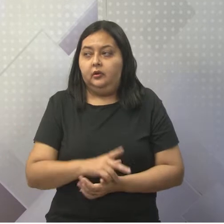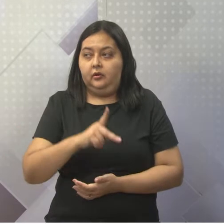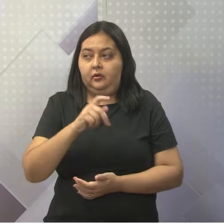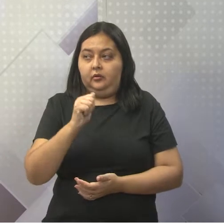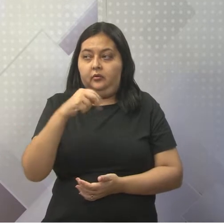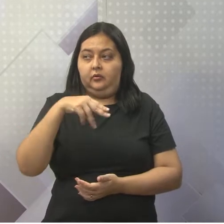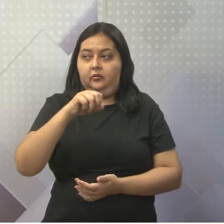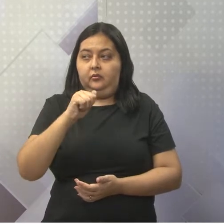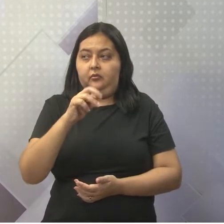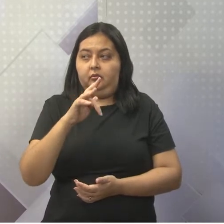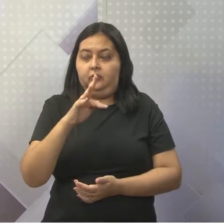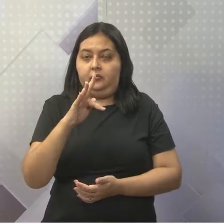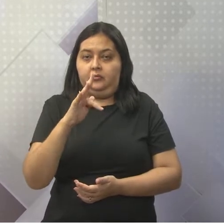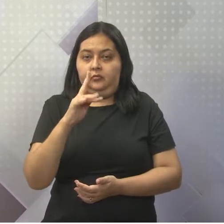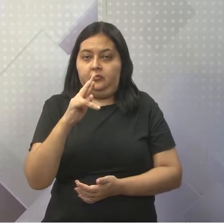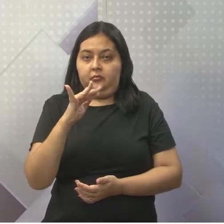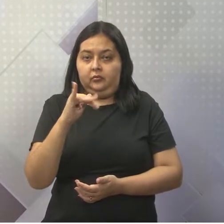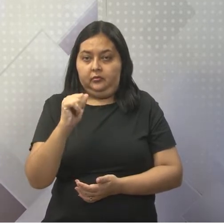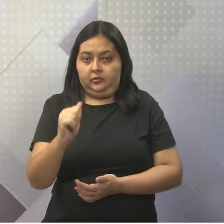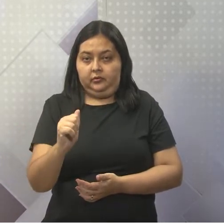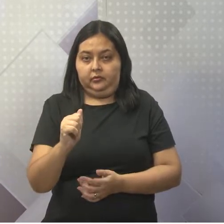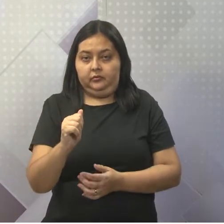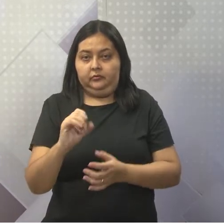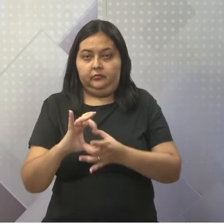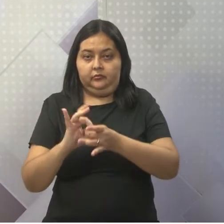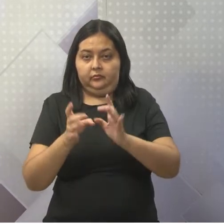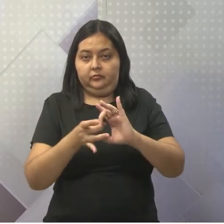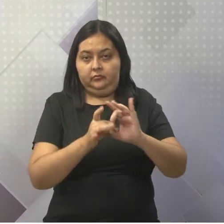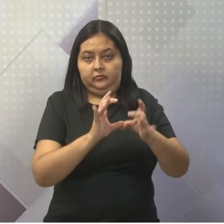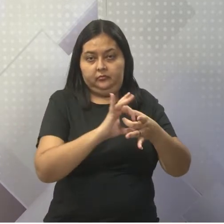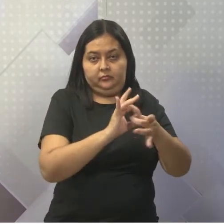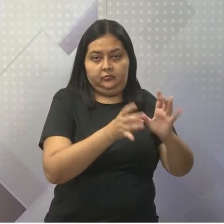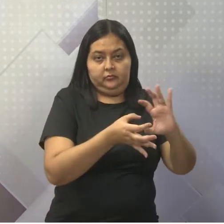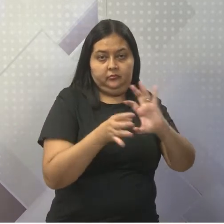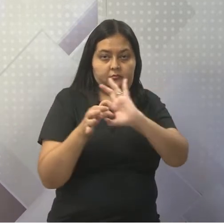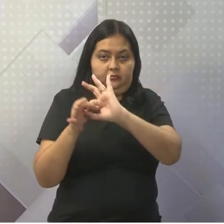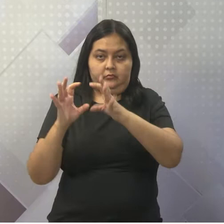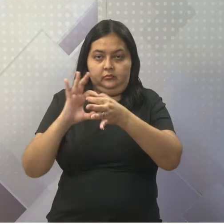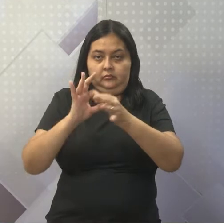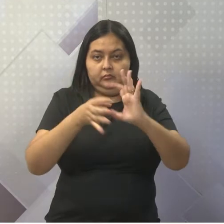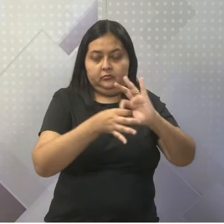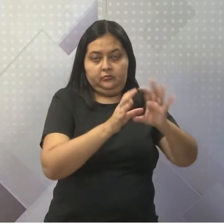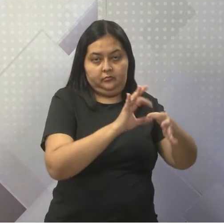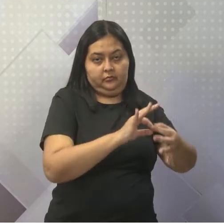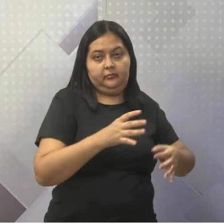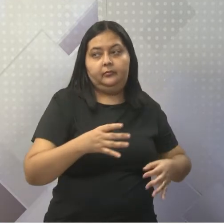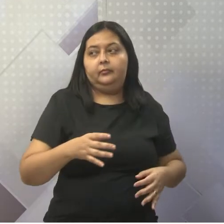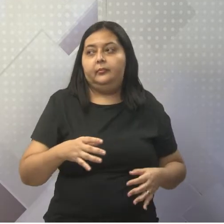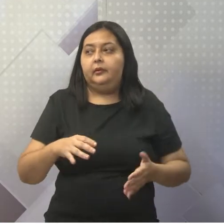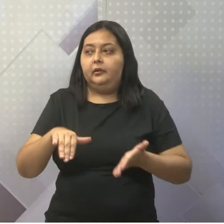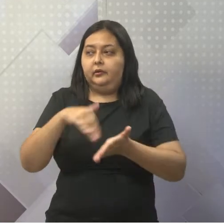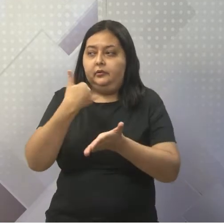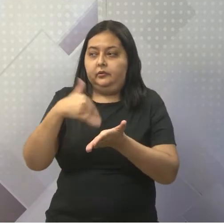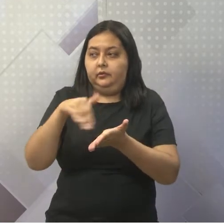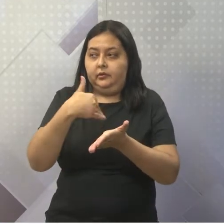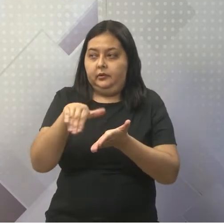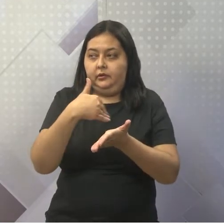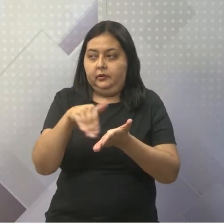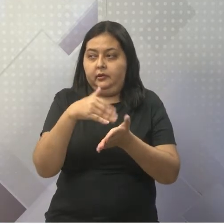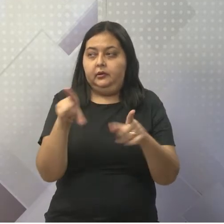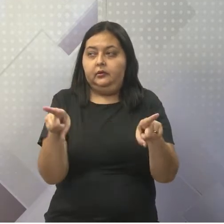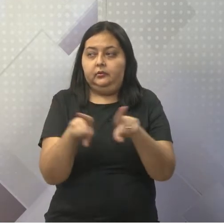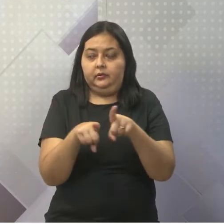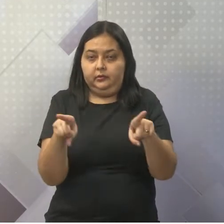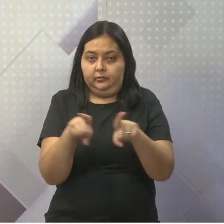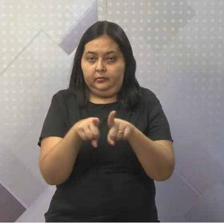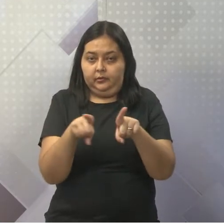Eden Kodjo, que era o ex-secretário-geral da então organização da União Africana, eles